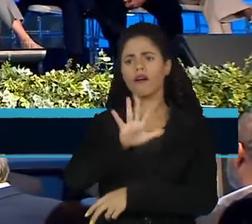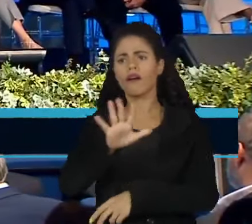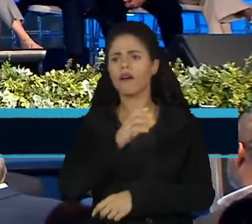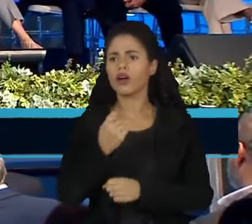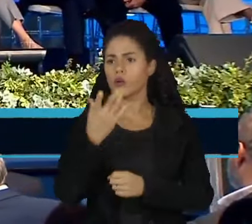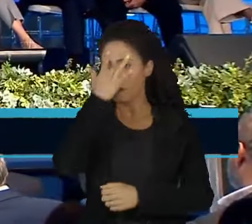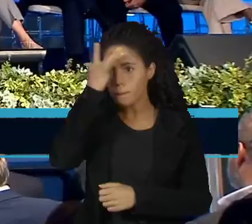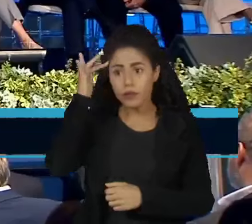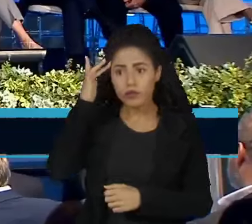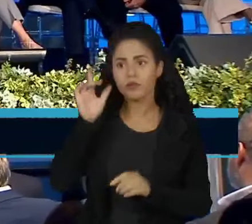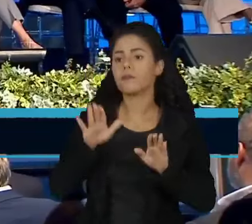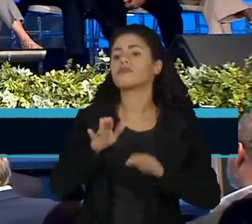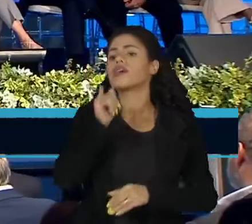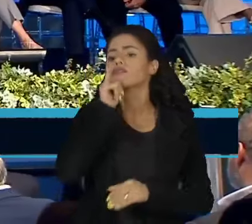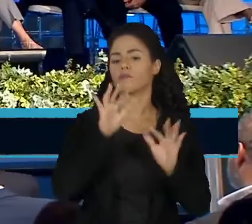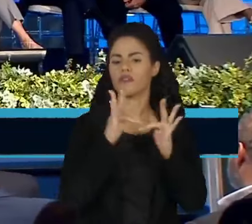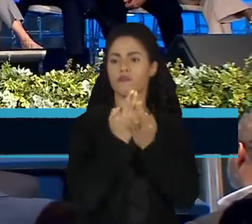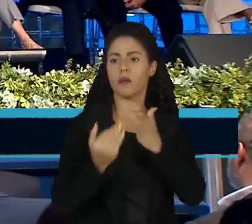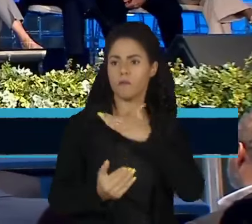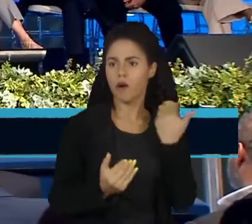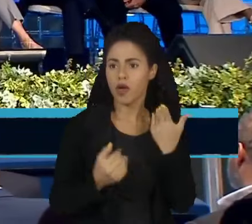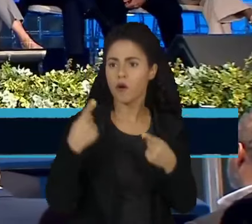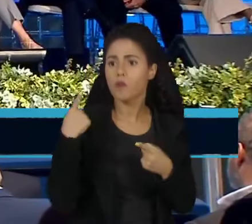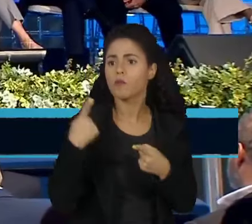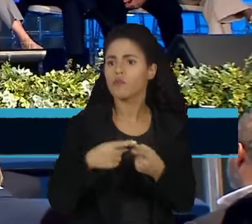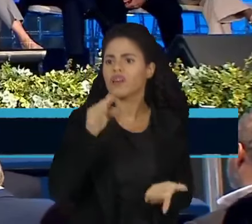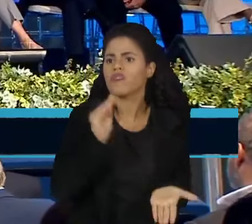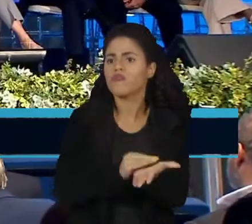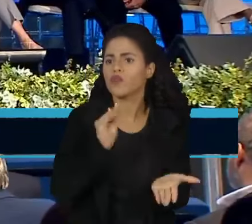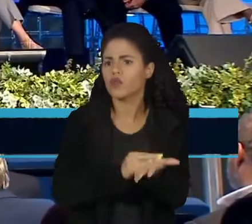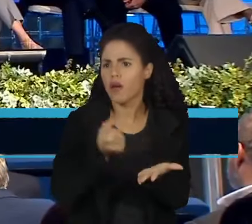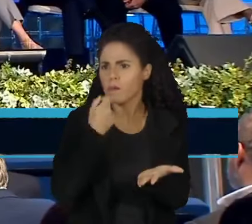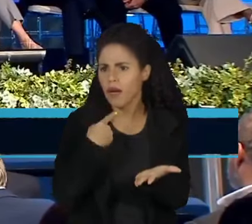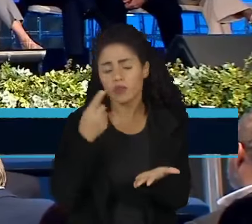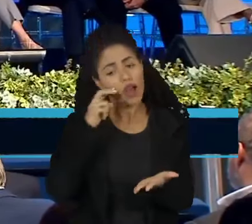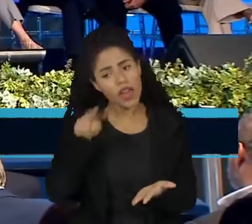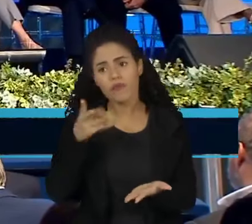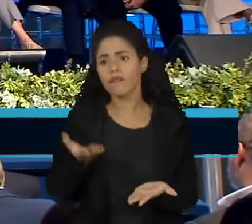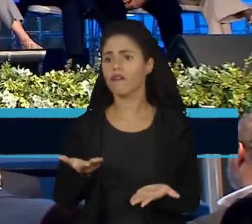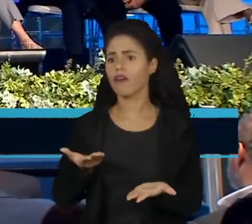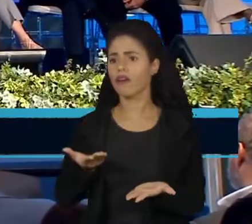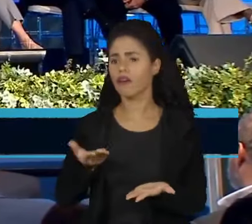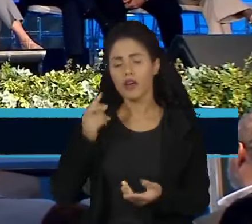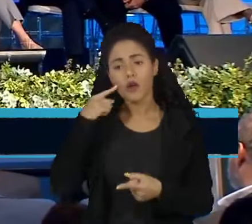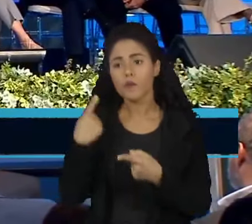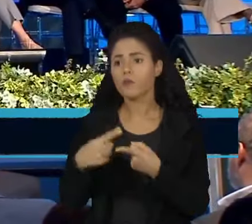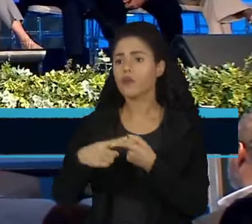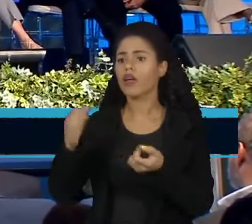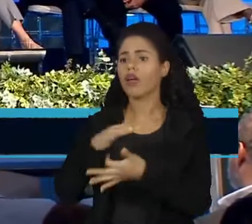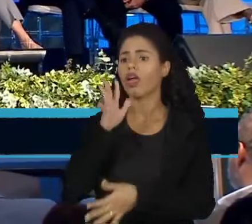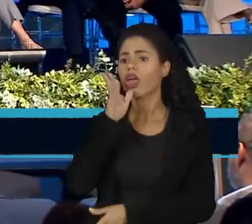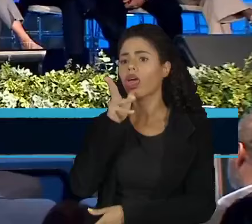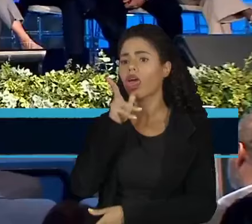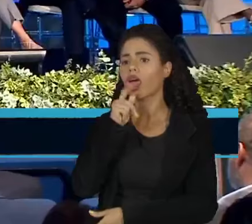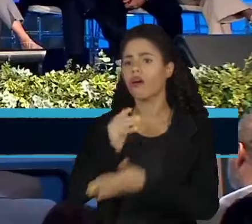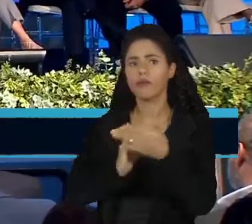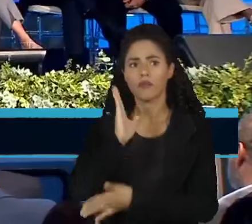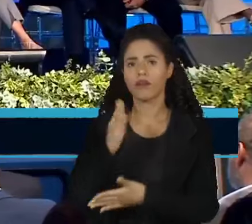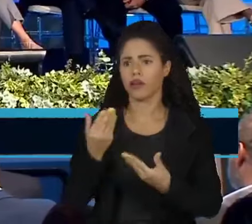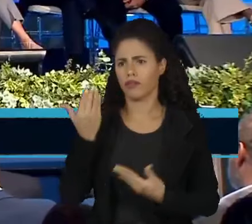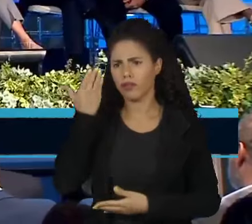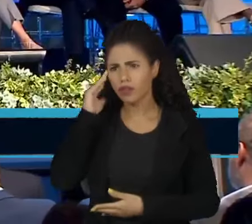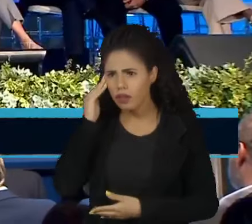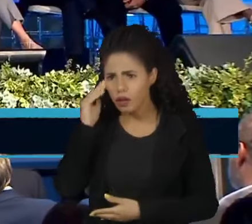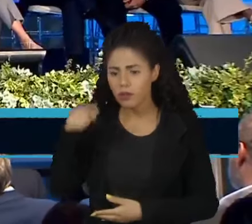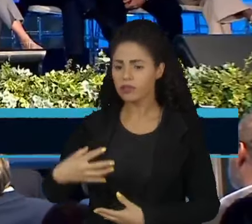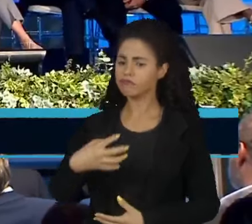parente dele morreu, porque é um remédio que poderia ser produzido aqui, não foi produzido porque eles não permitiram,